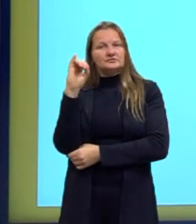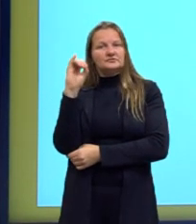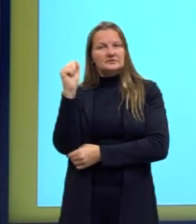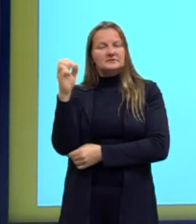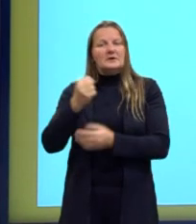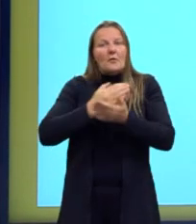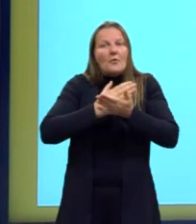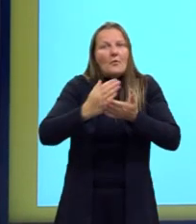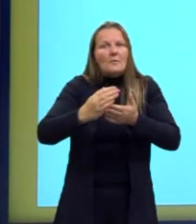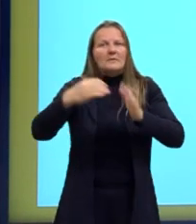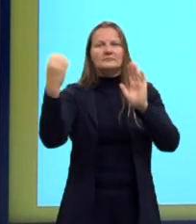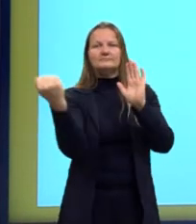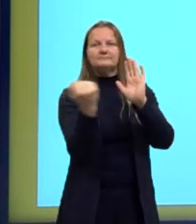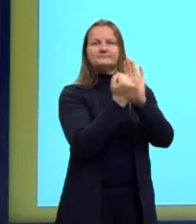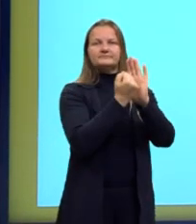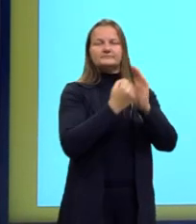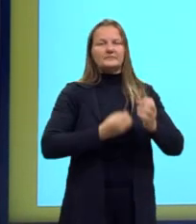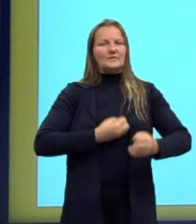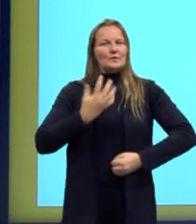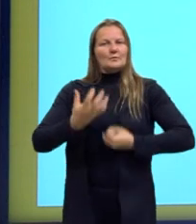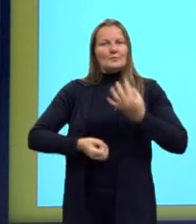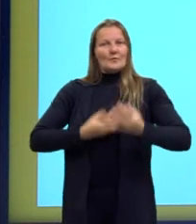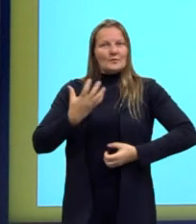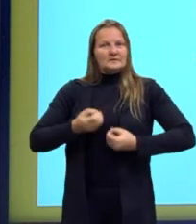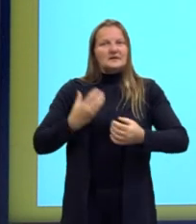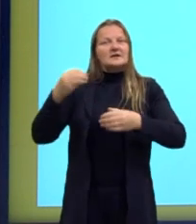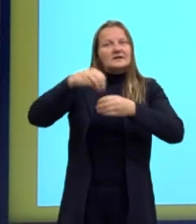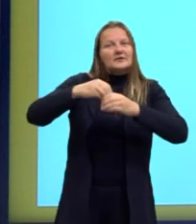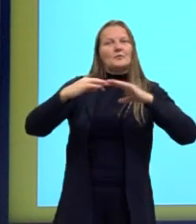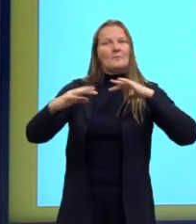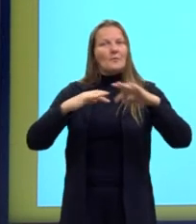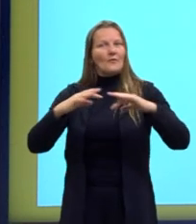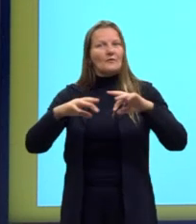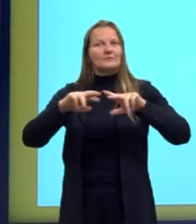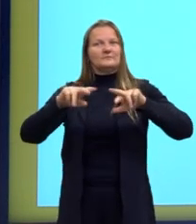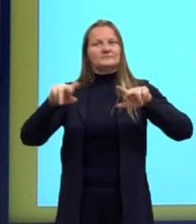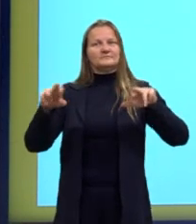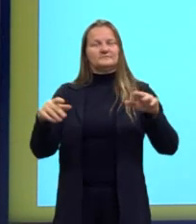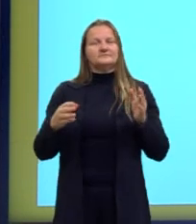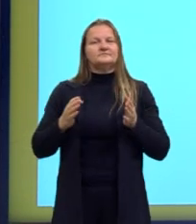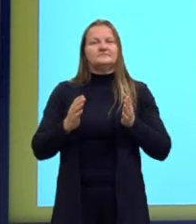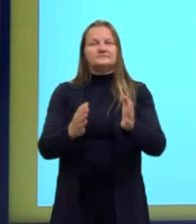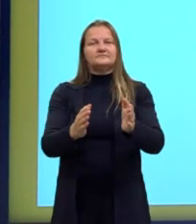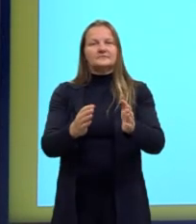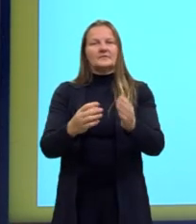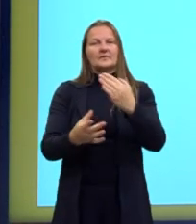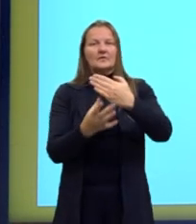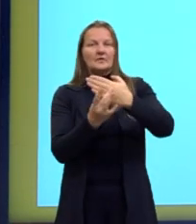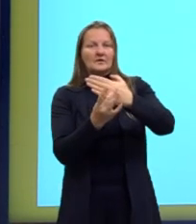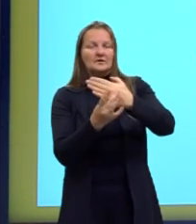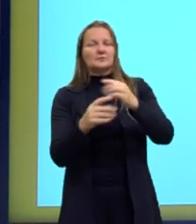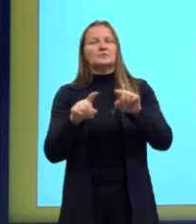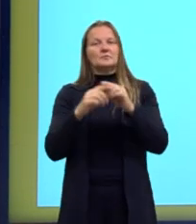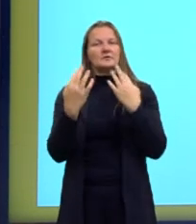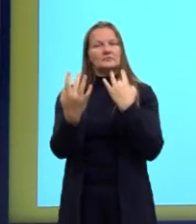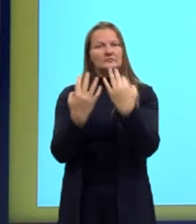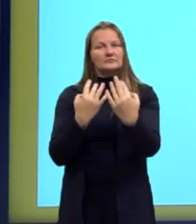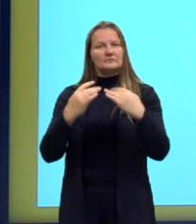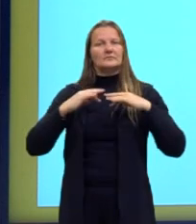dessa poesia dentro desse momento que vai acompanhar ali o realismo e naturalismo.